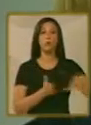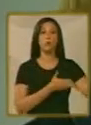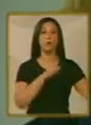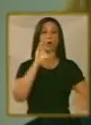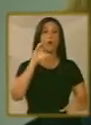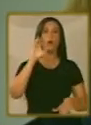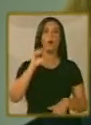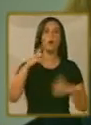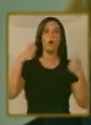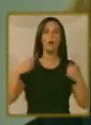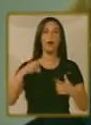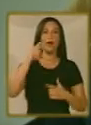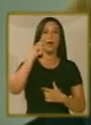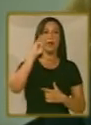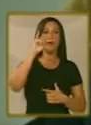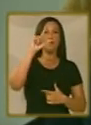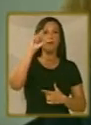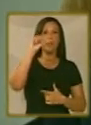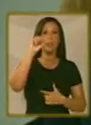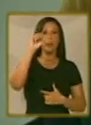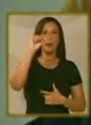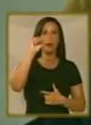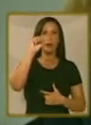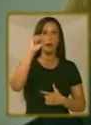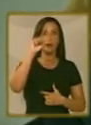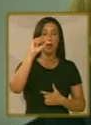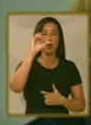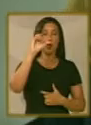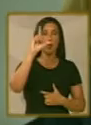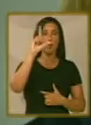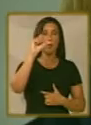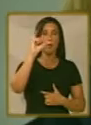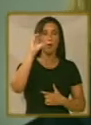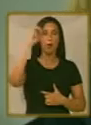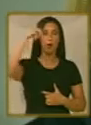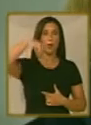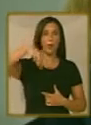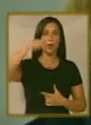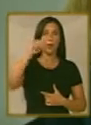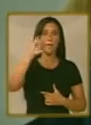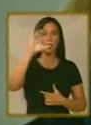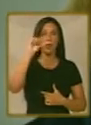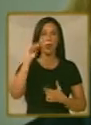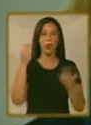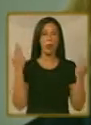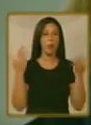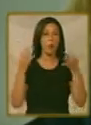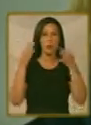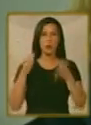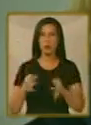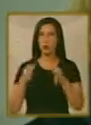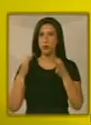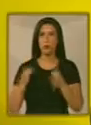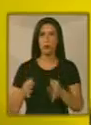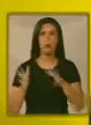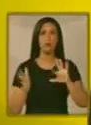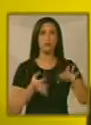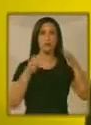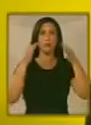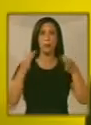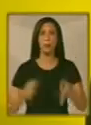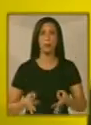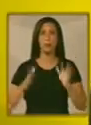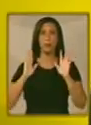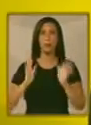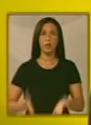a vila olímpica para os deficientes? Está tudo organizadinho, tudo certinho, de acordo? Tudo especificado, certinho? Não, com certeza. Isso